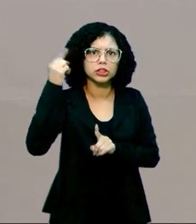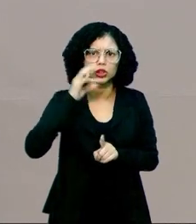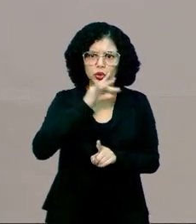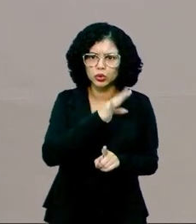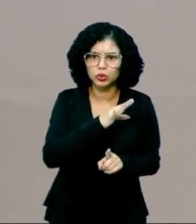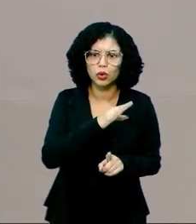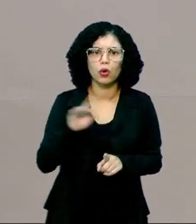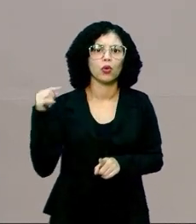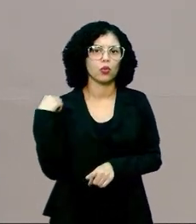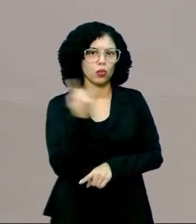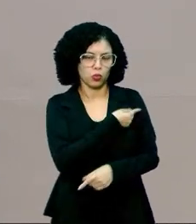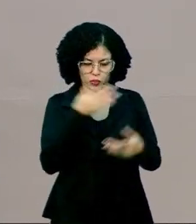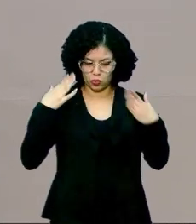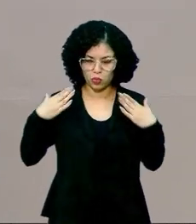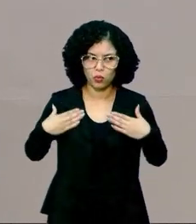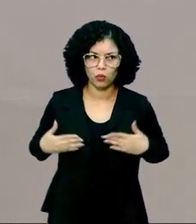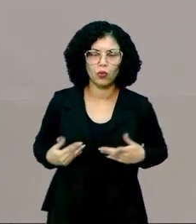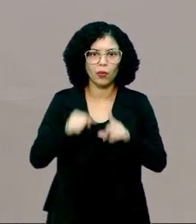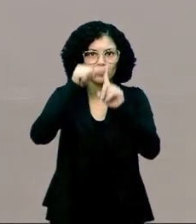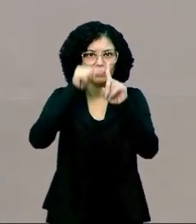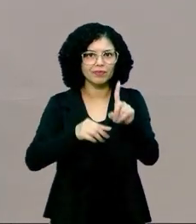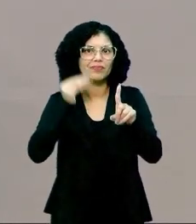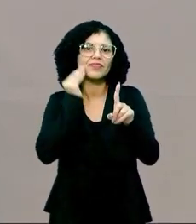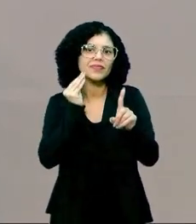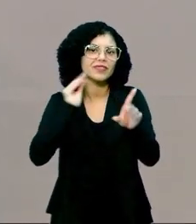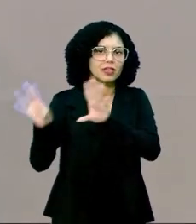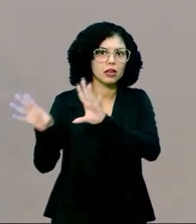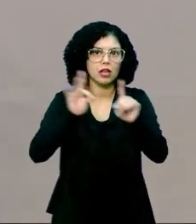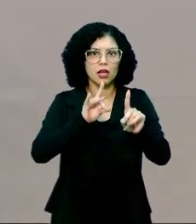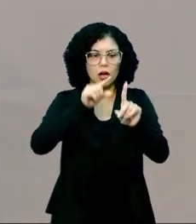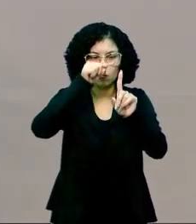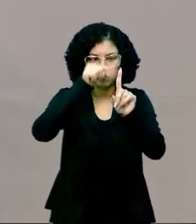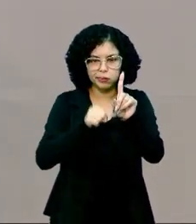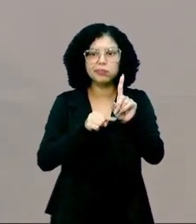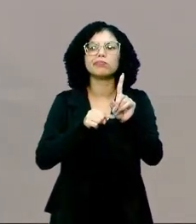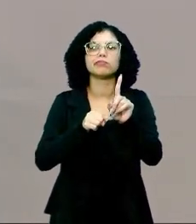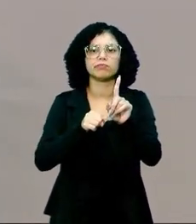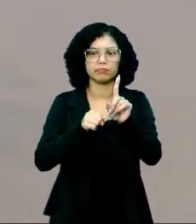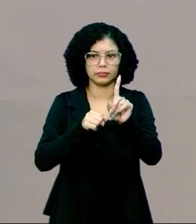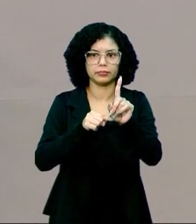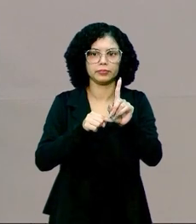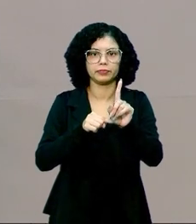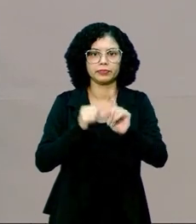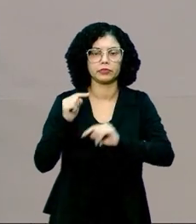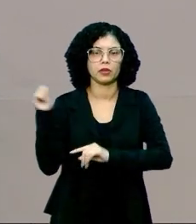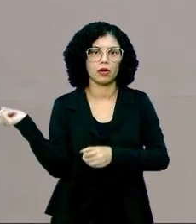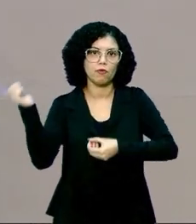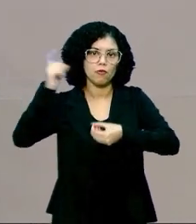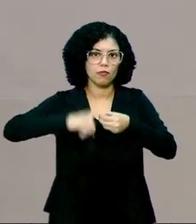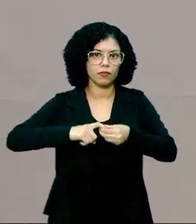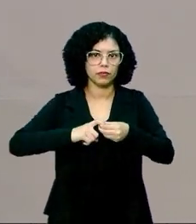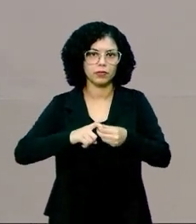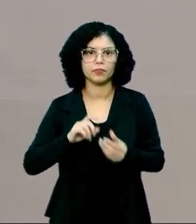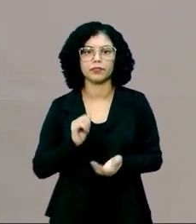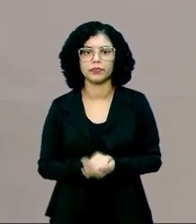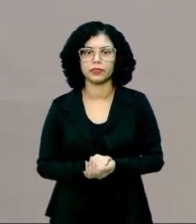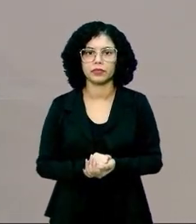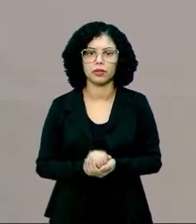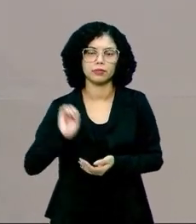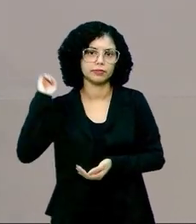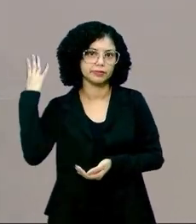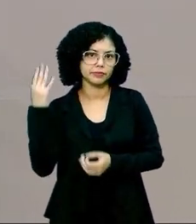mecanismos da homeostase tentam trazer a temperatura de volta para que a gente não ocorra